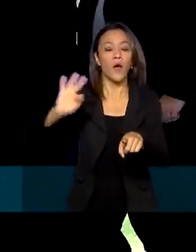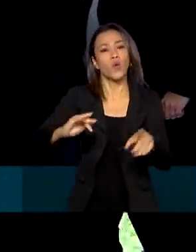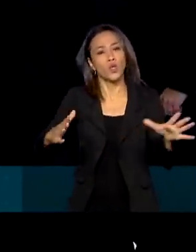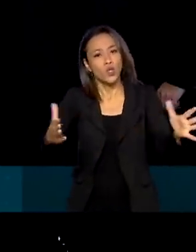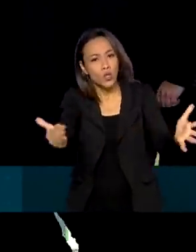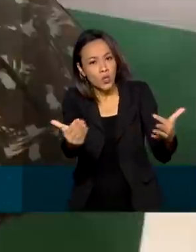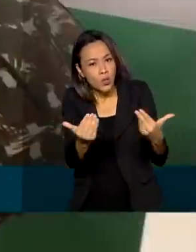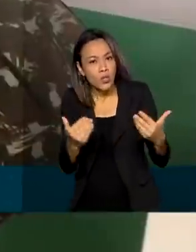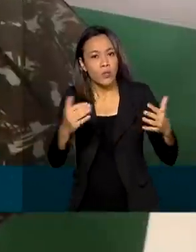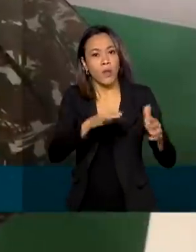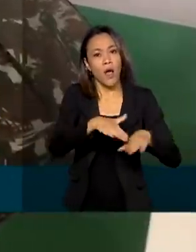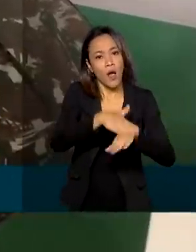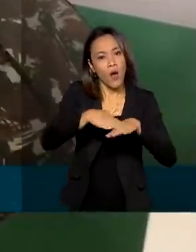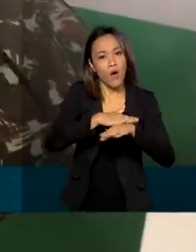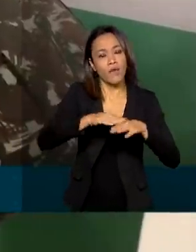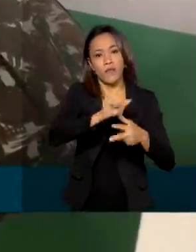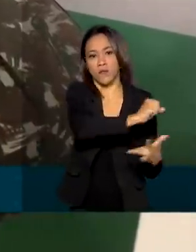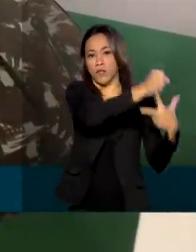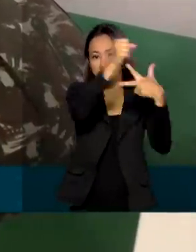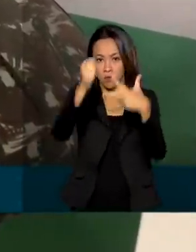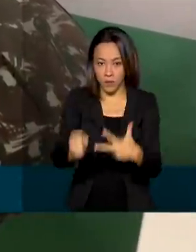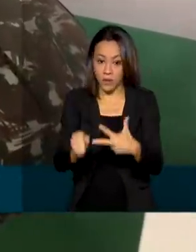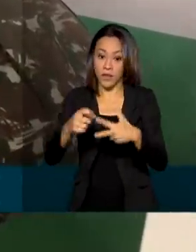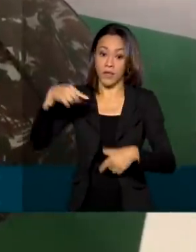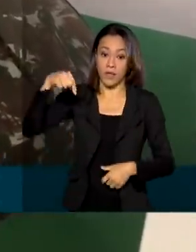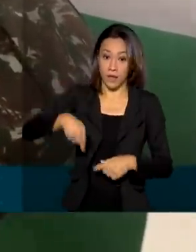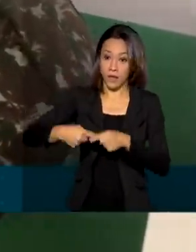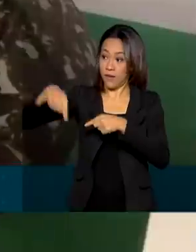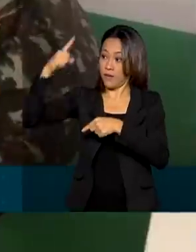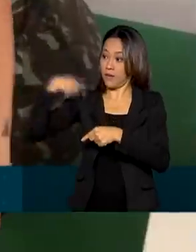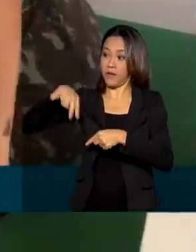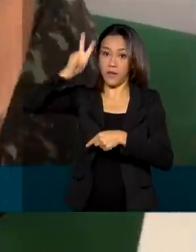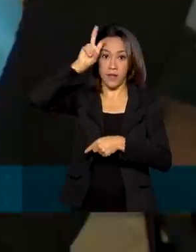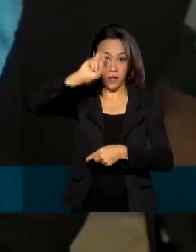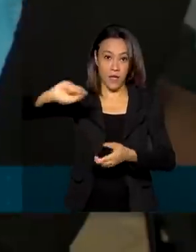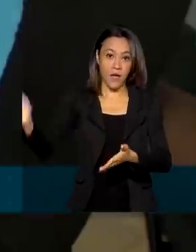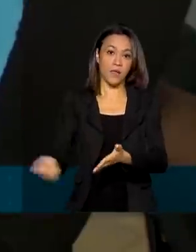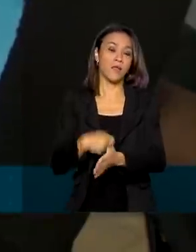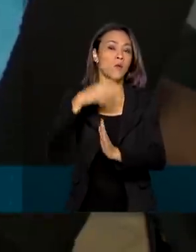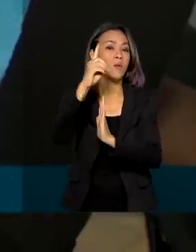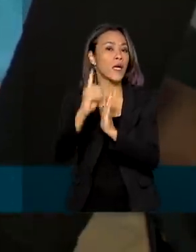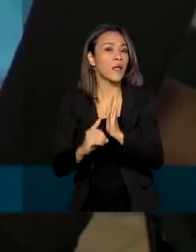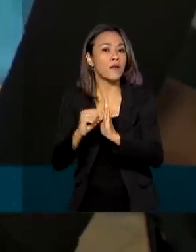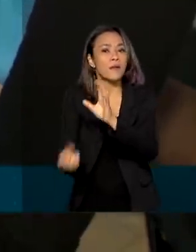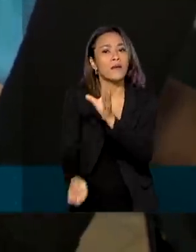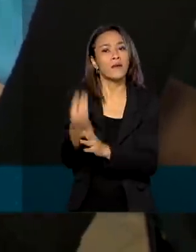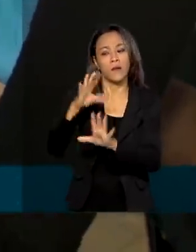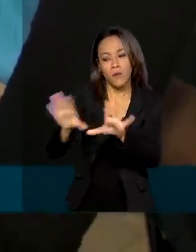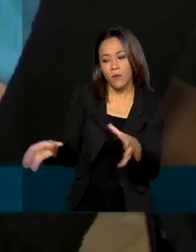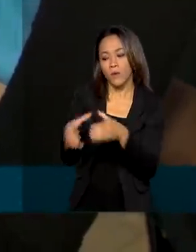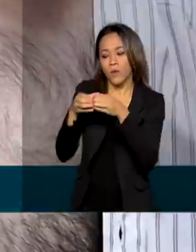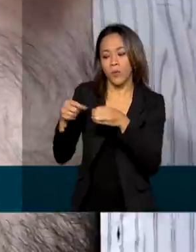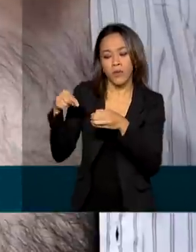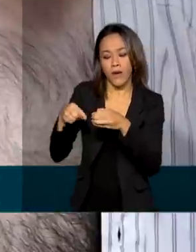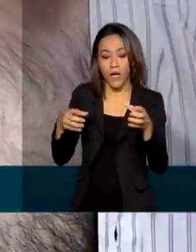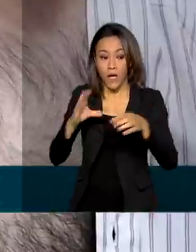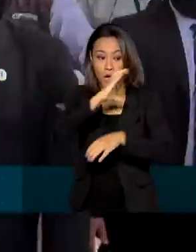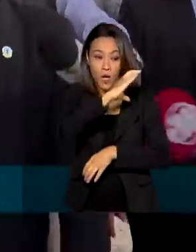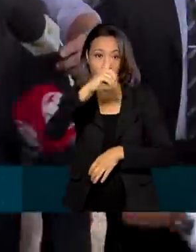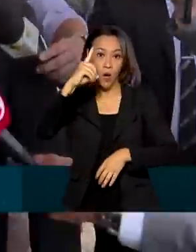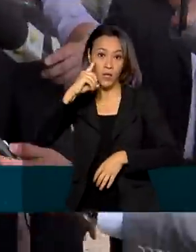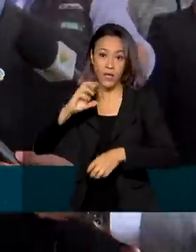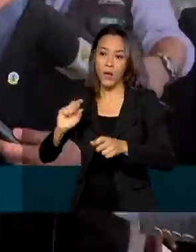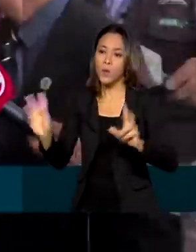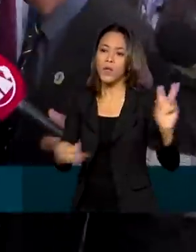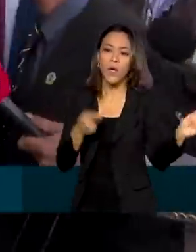presidente Jair Bolsonaro assinou nesta quinta-feira o decreto que cria um comitê para coordenar as ações de enfrentamento à pandemia.